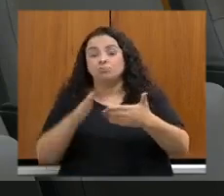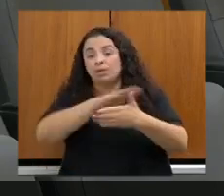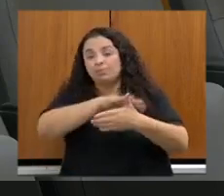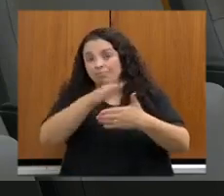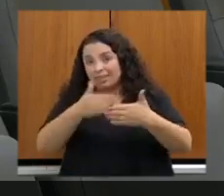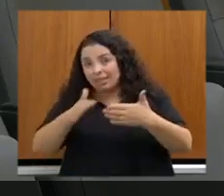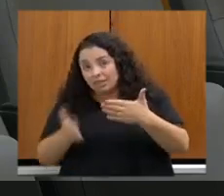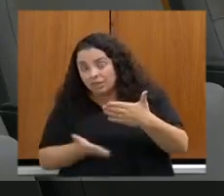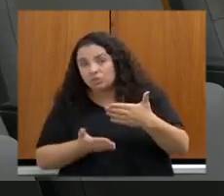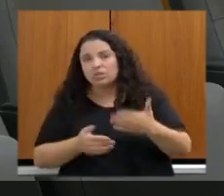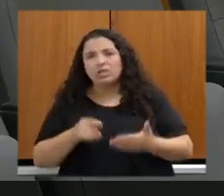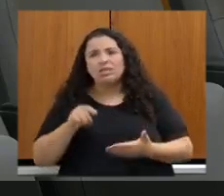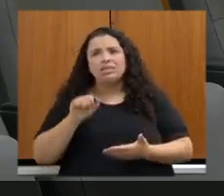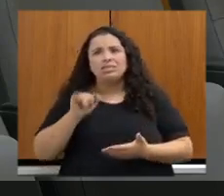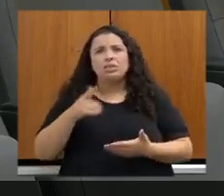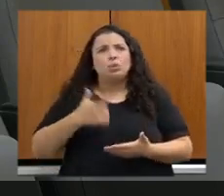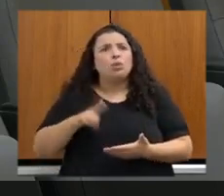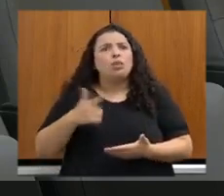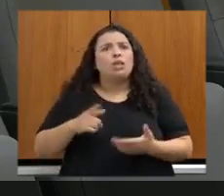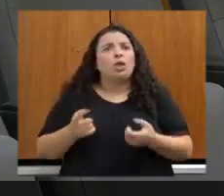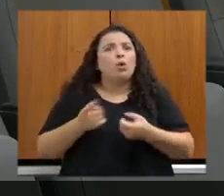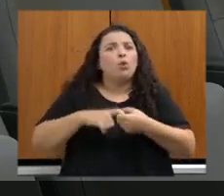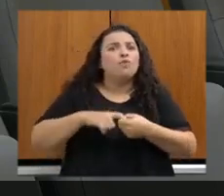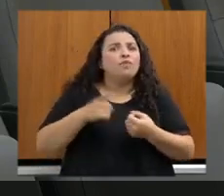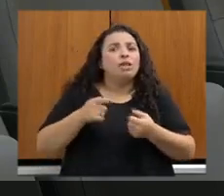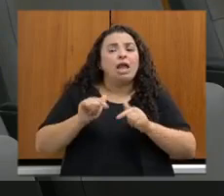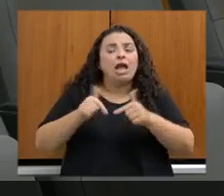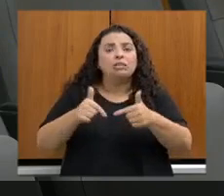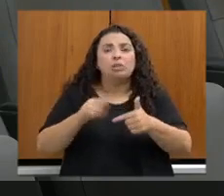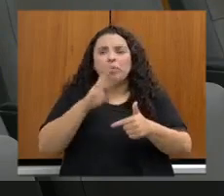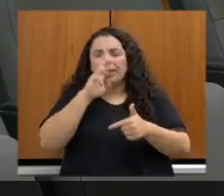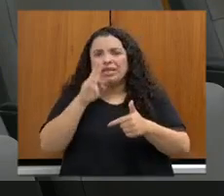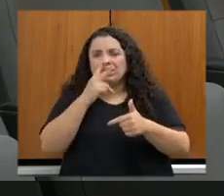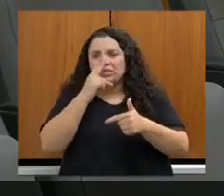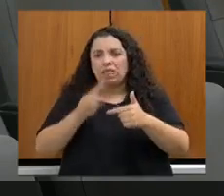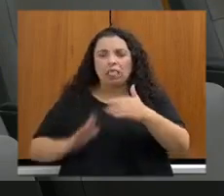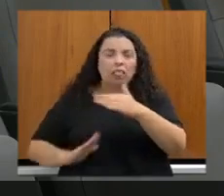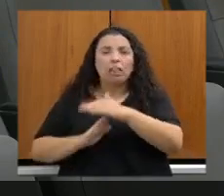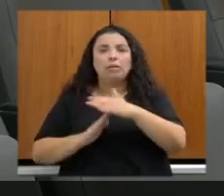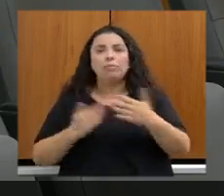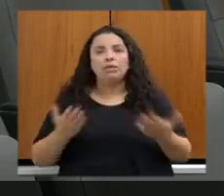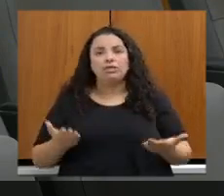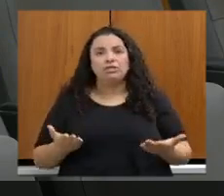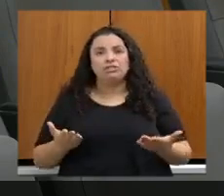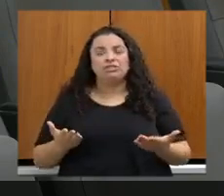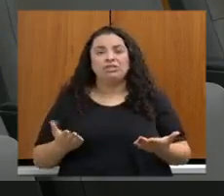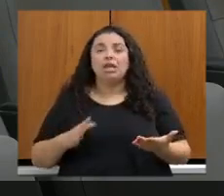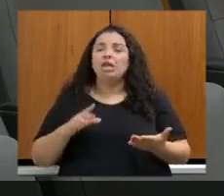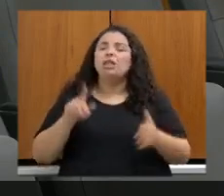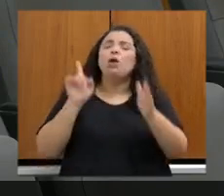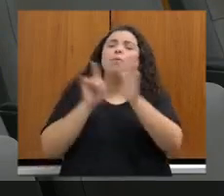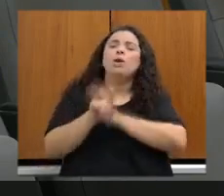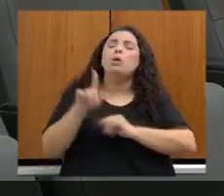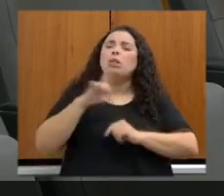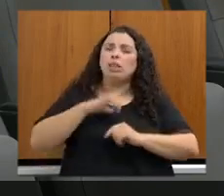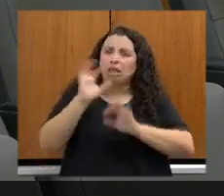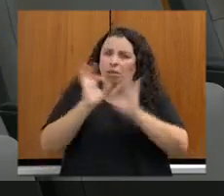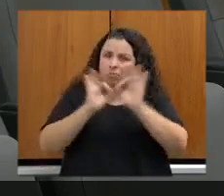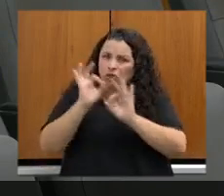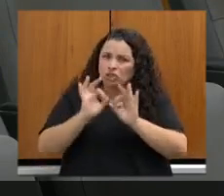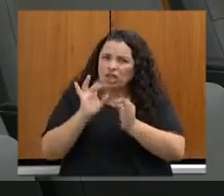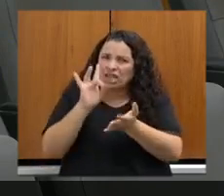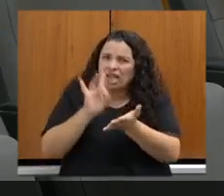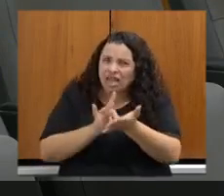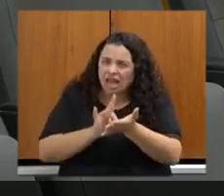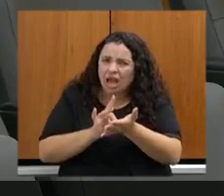delegações, a atuação é muito limitada. Então, tem projeto real para essas